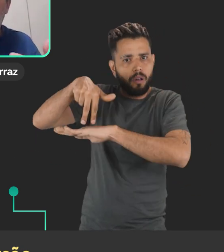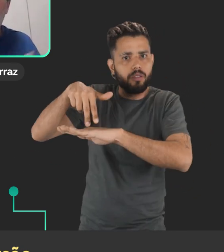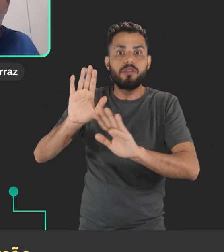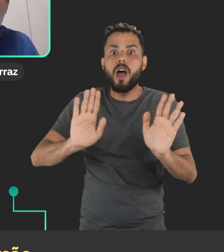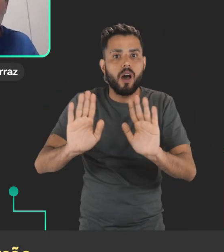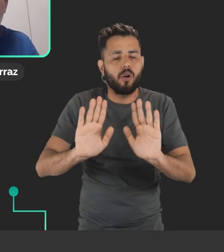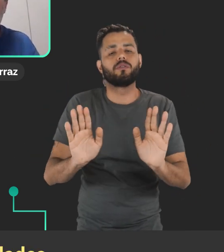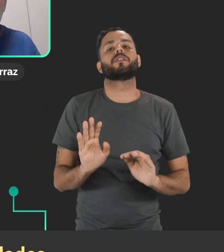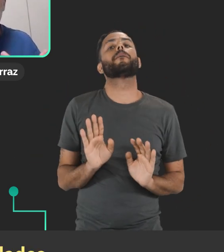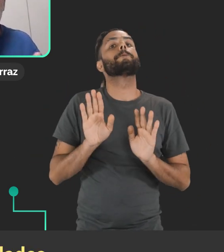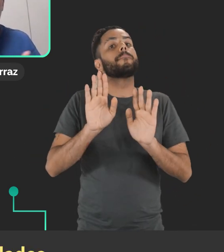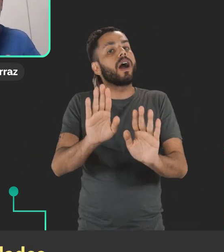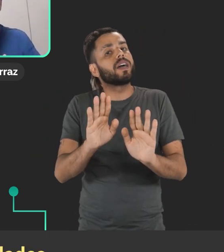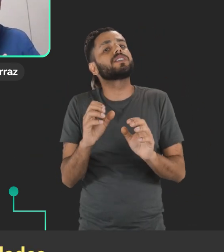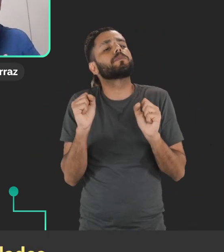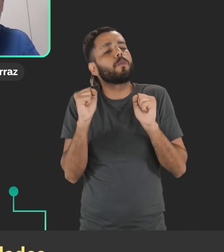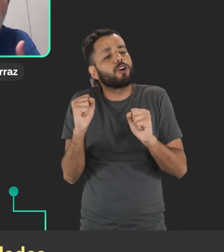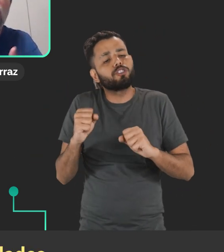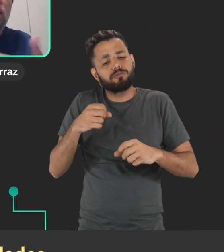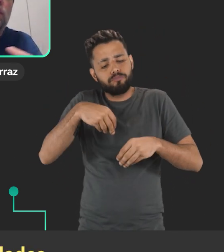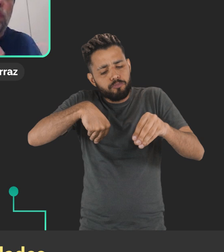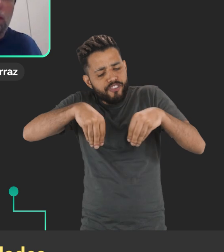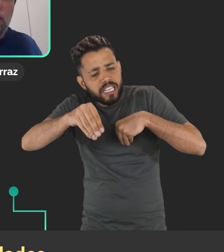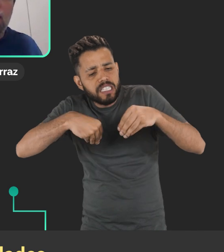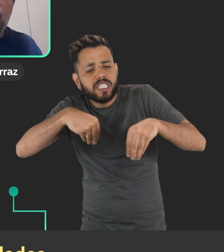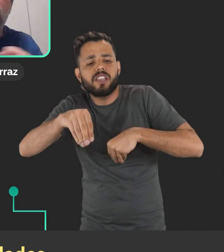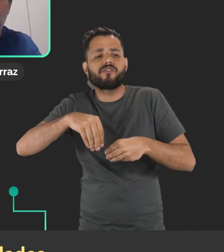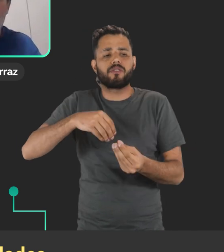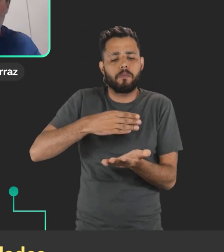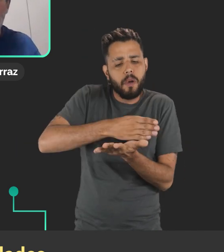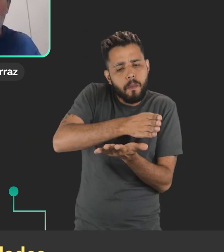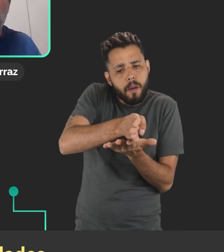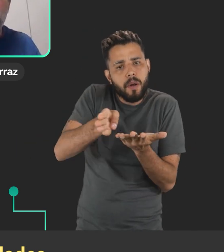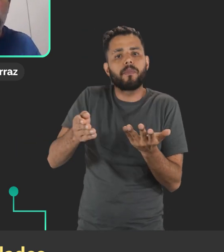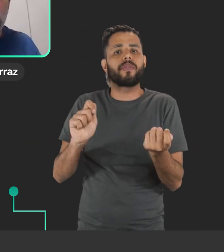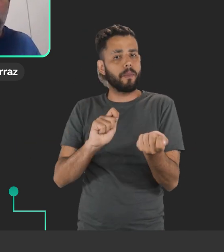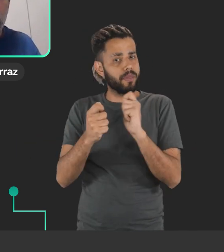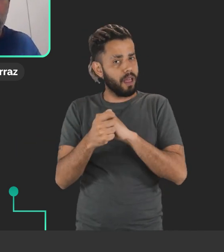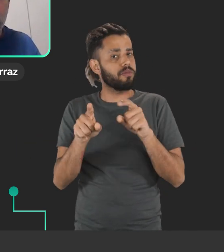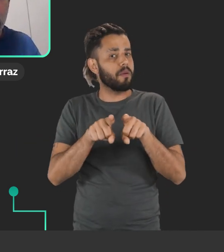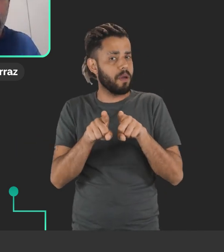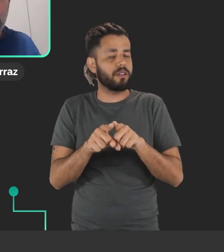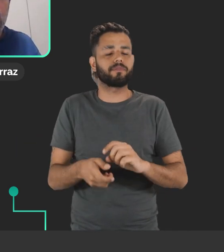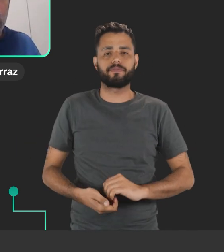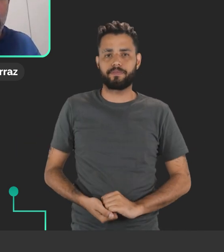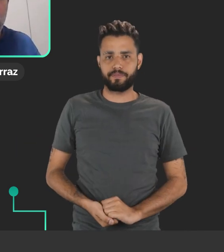muito rica para esse ambiente, mas a gente permitir outras possibilidades para os usuários também.